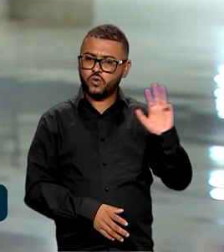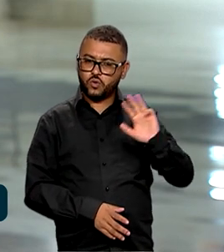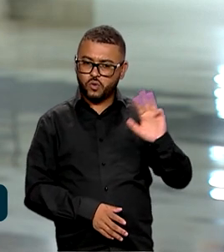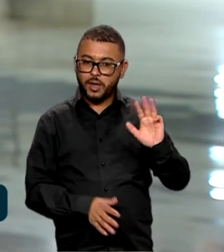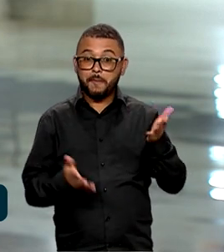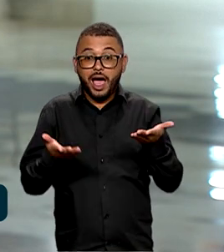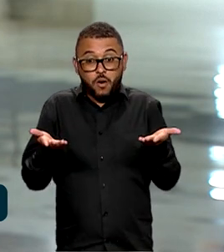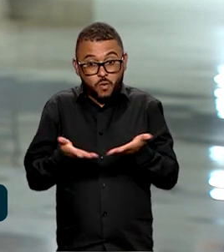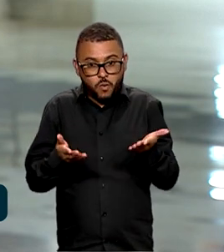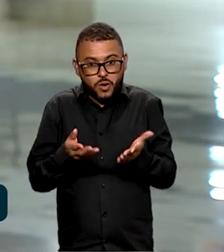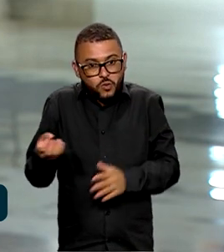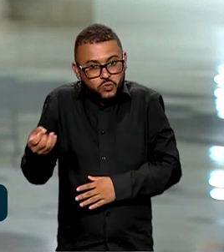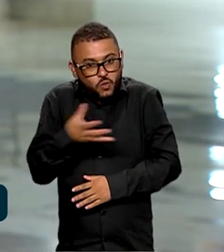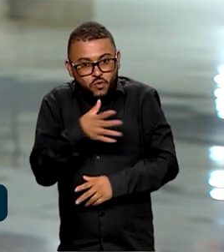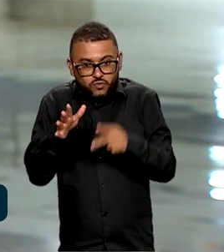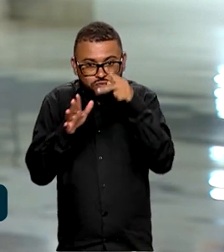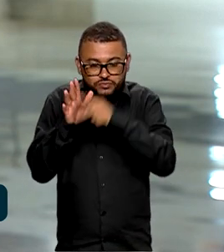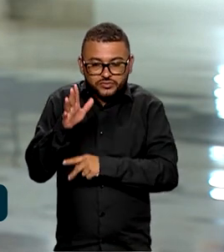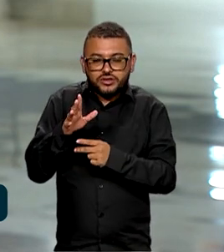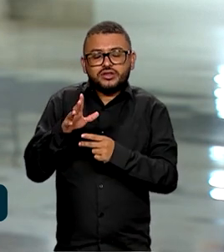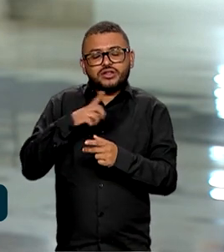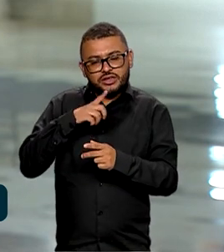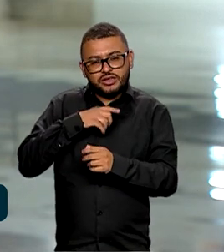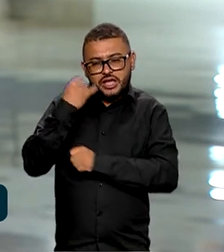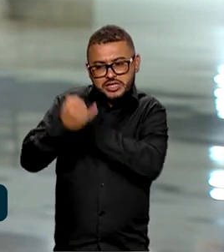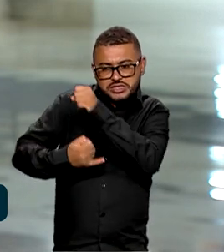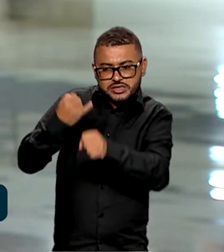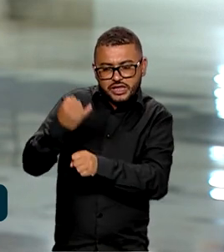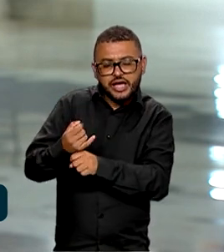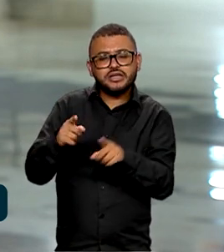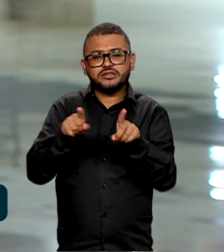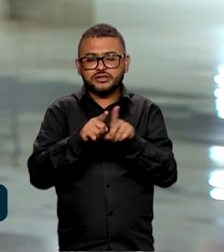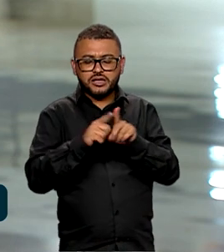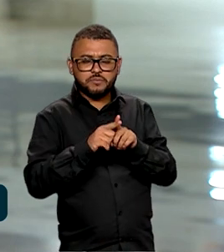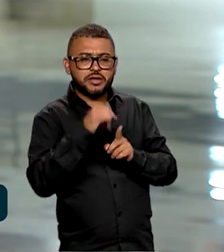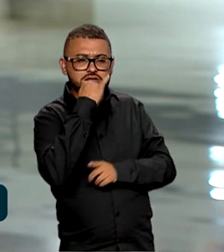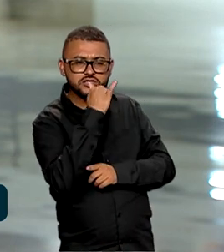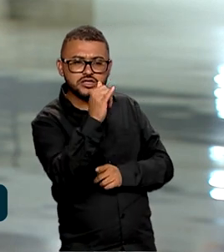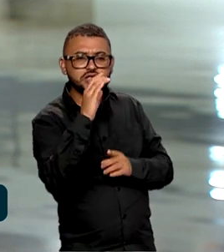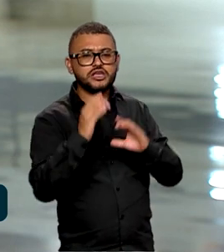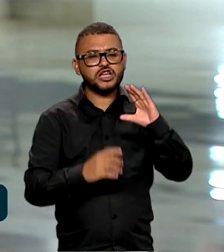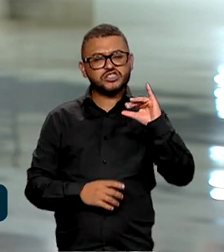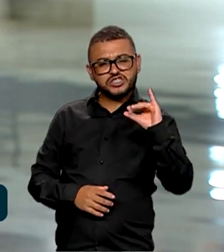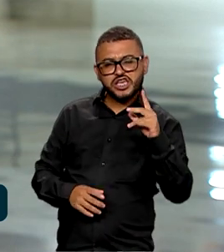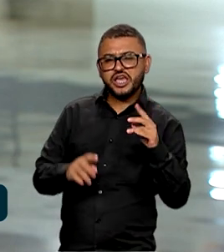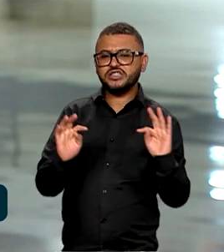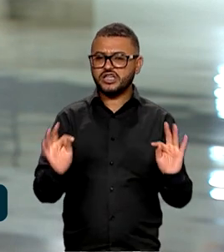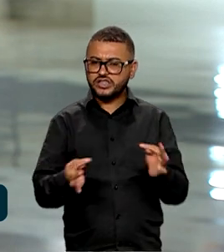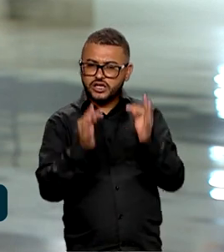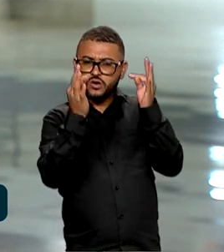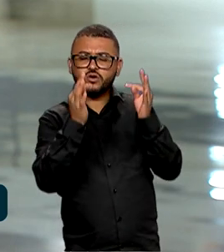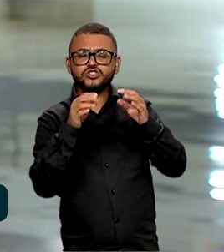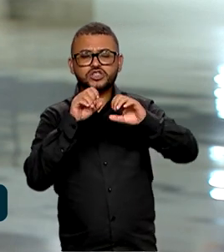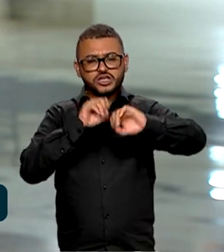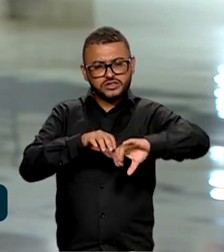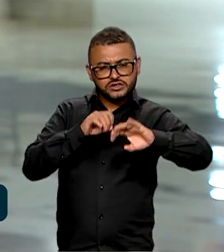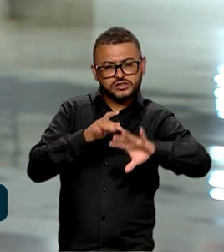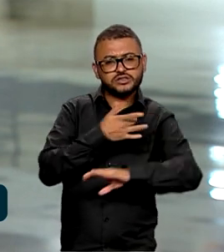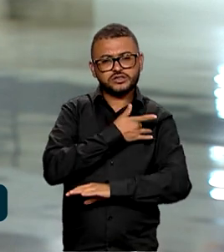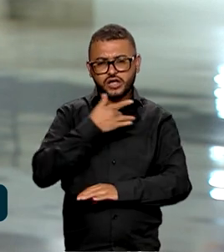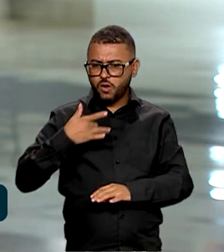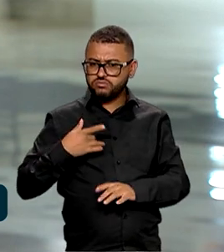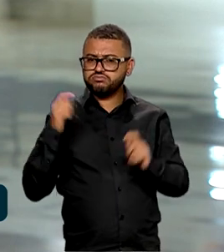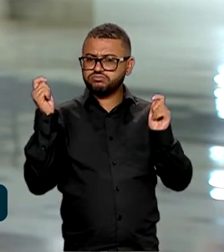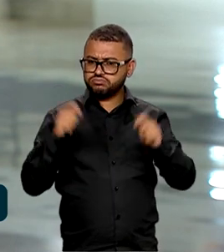versão abrange inclusão digital, transição energética, ciência, tecnologia, educação e saúde.